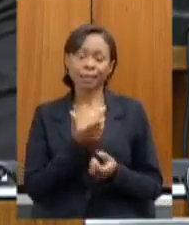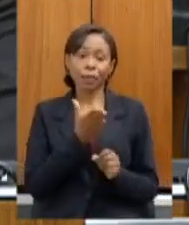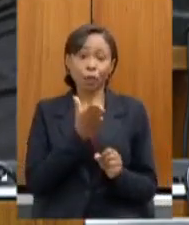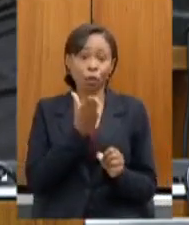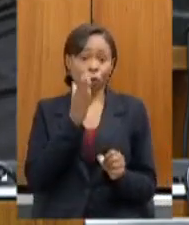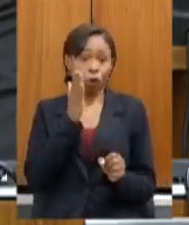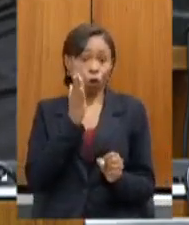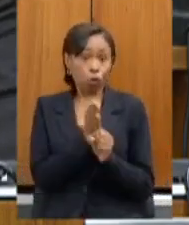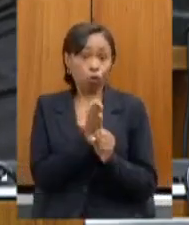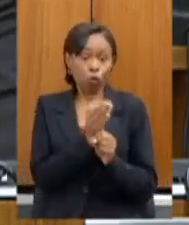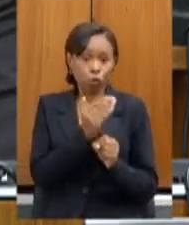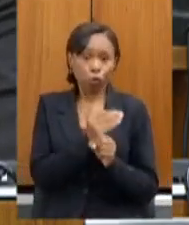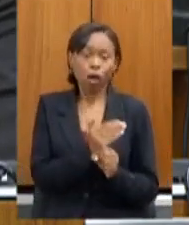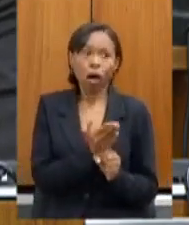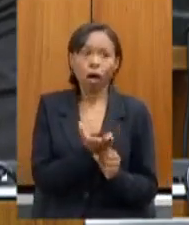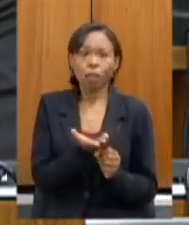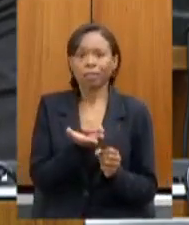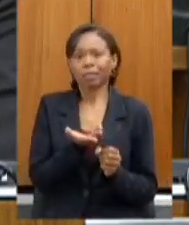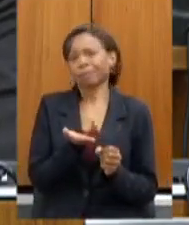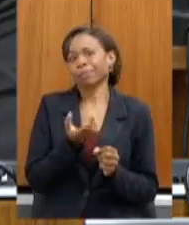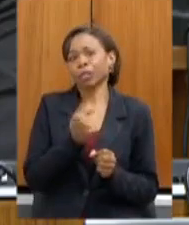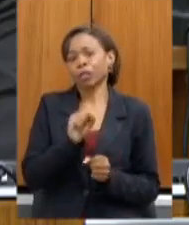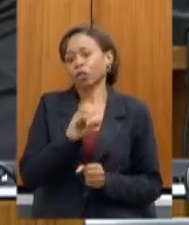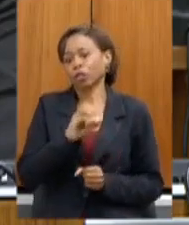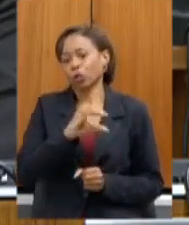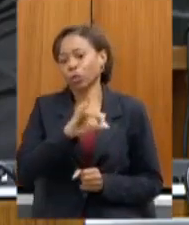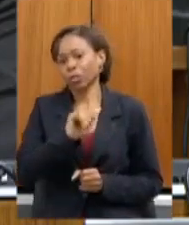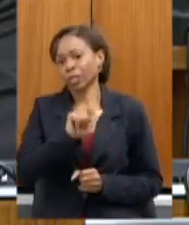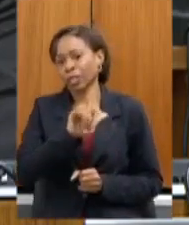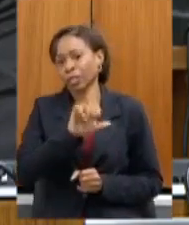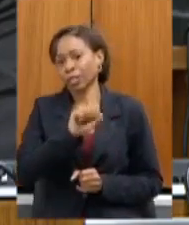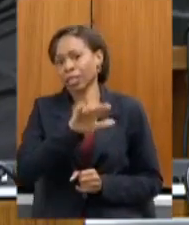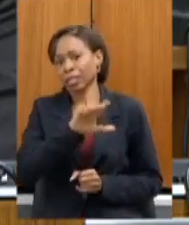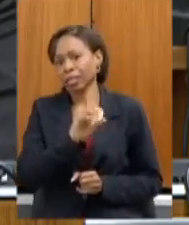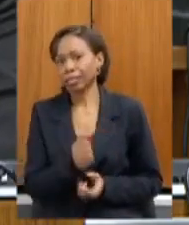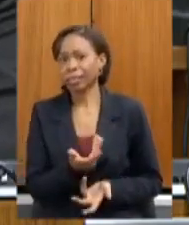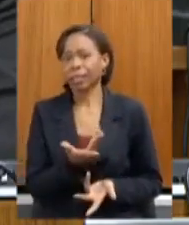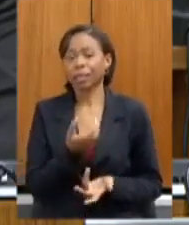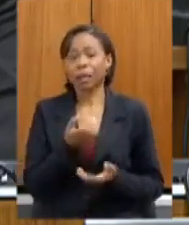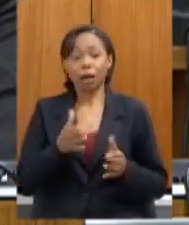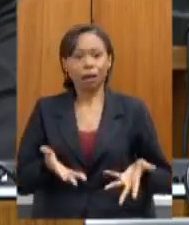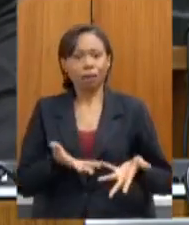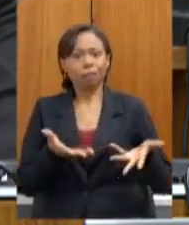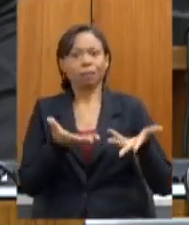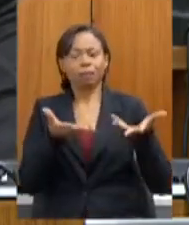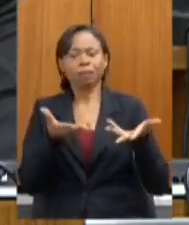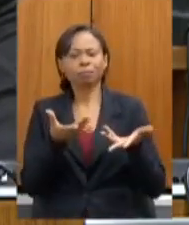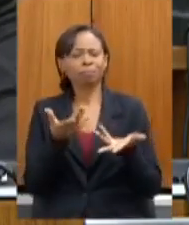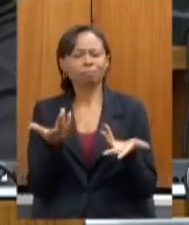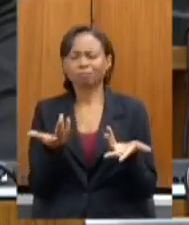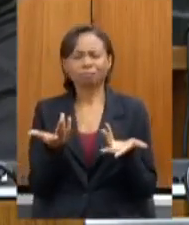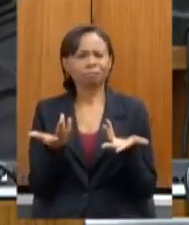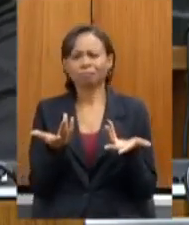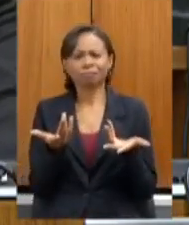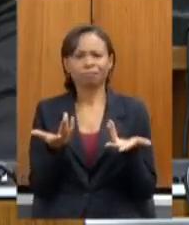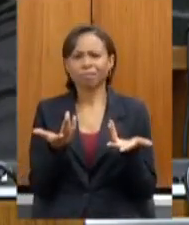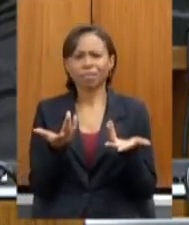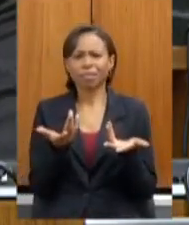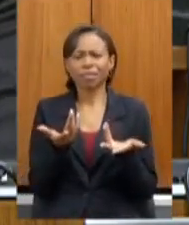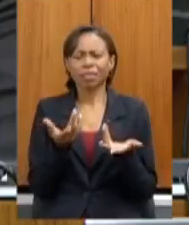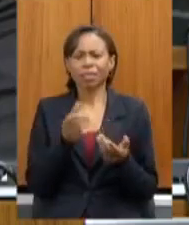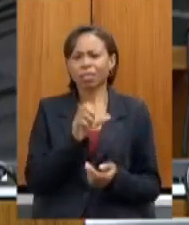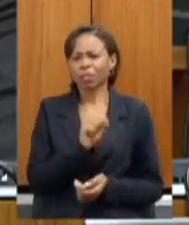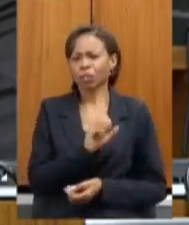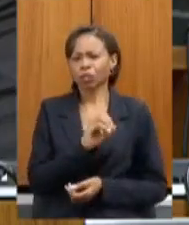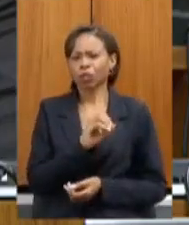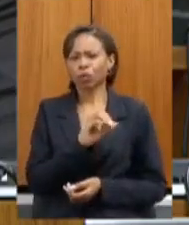enaltecendo eles e até deixando a entender que o socialismo não deu certo porque não foi implementado da melhor maneira possível